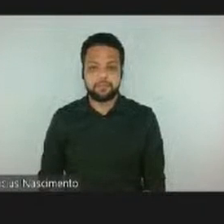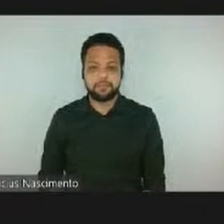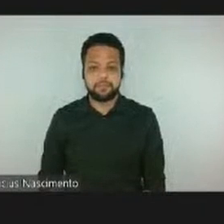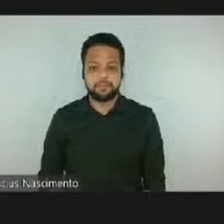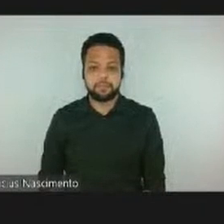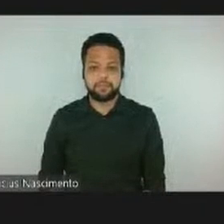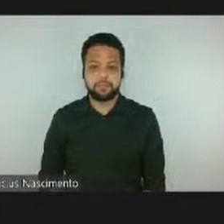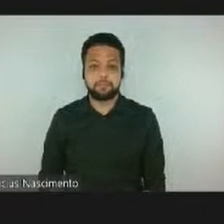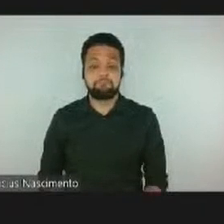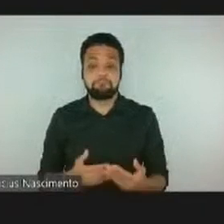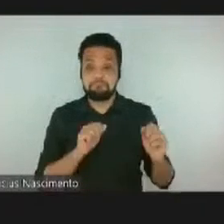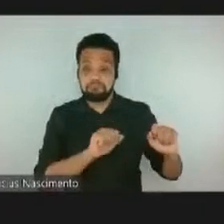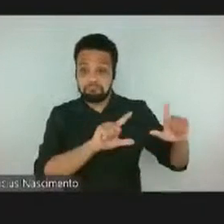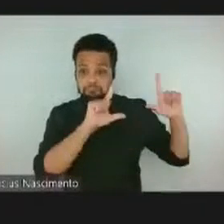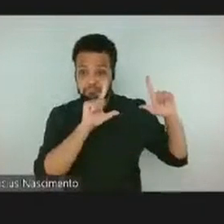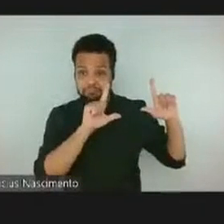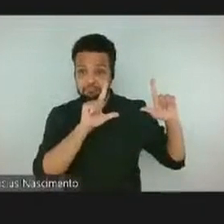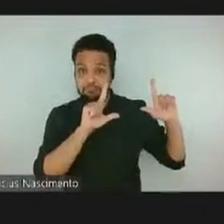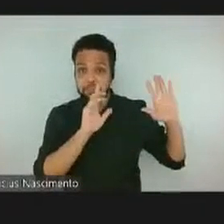Apareceu para vocês a tela?